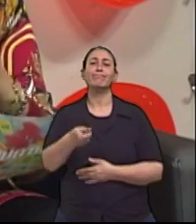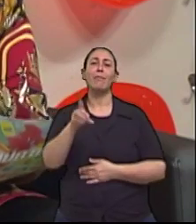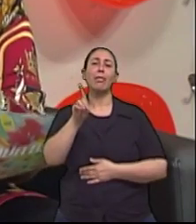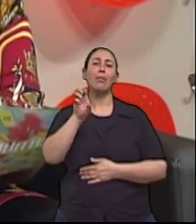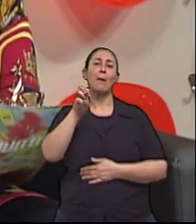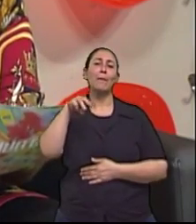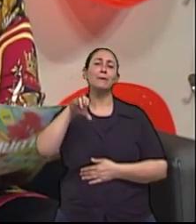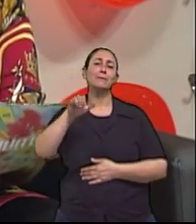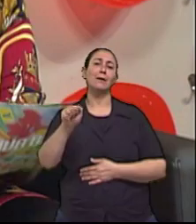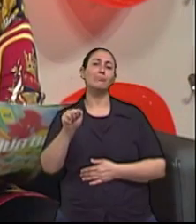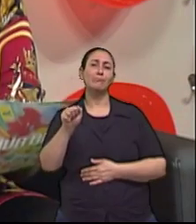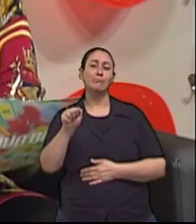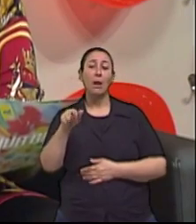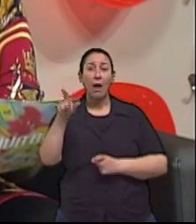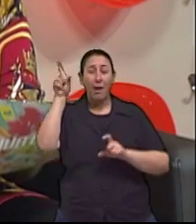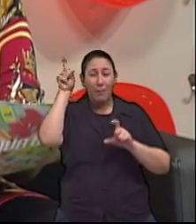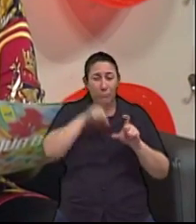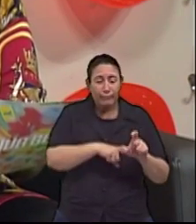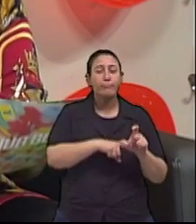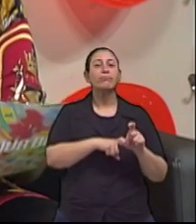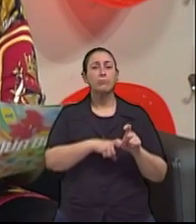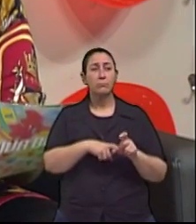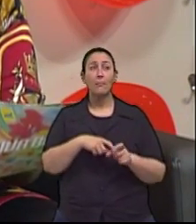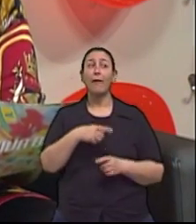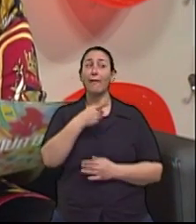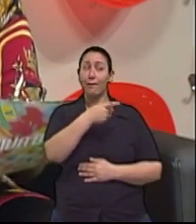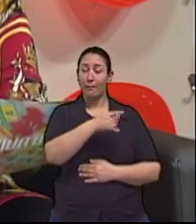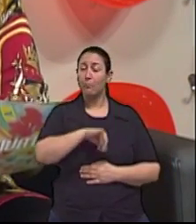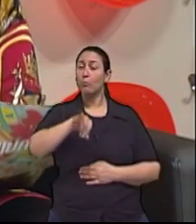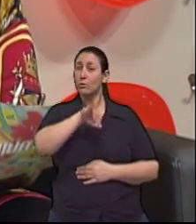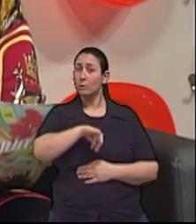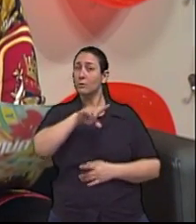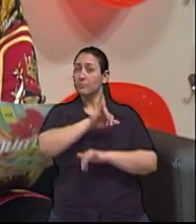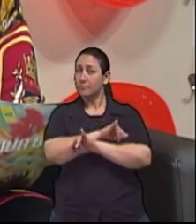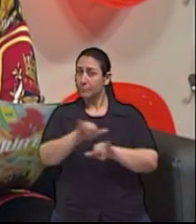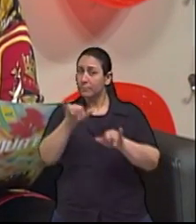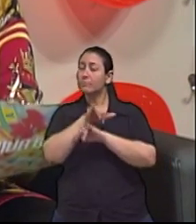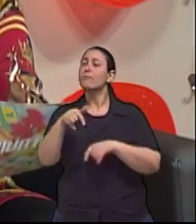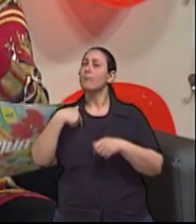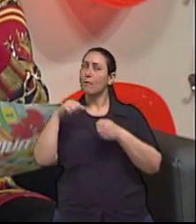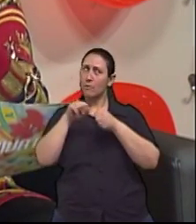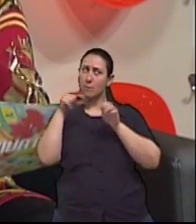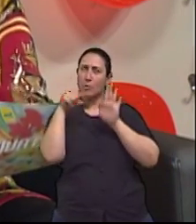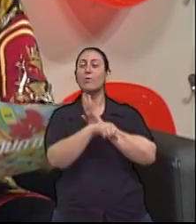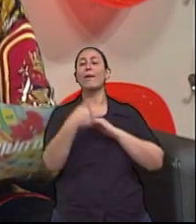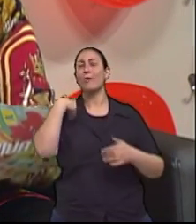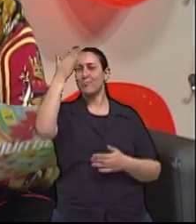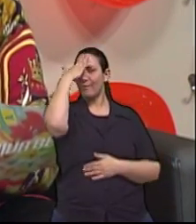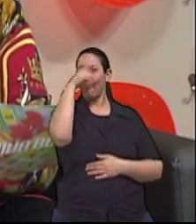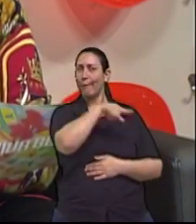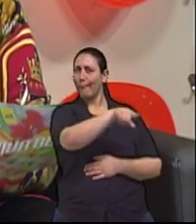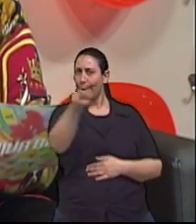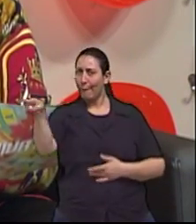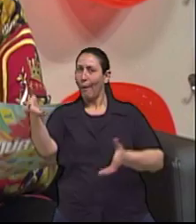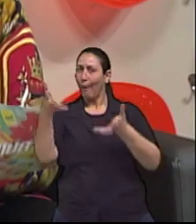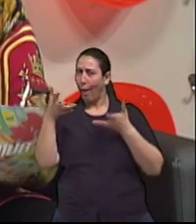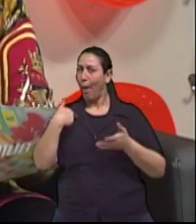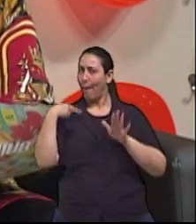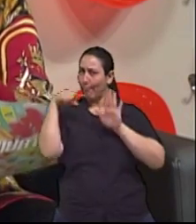com a demência. Bom, mas aí o senhor acende aquela luz de alerta e que eu vou lhe fazer a pergunta e que garanto vocês em casa estão querendo